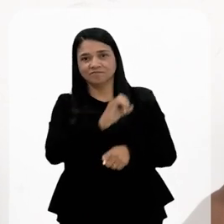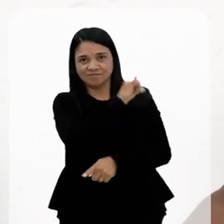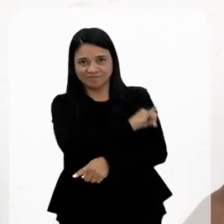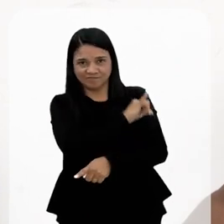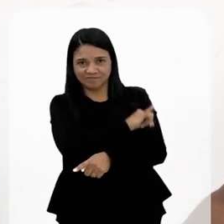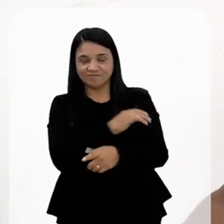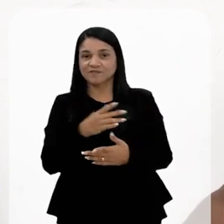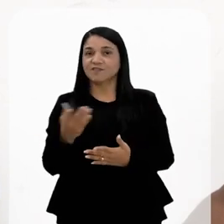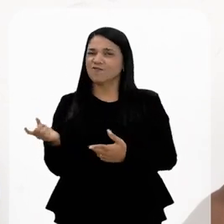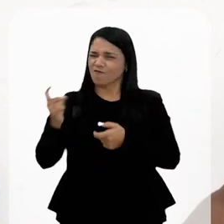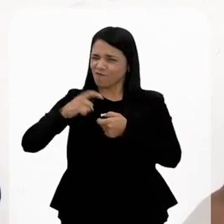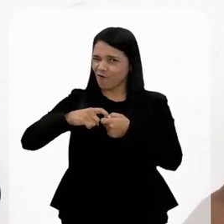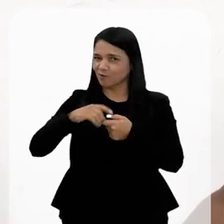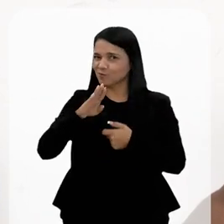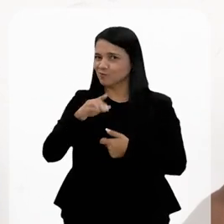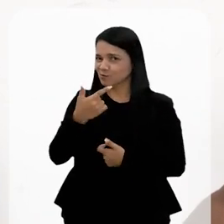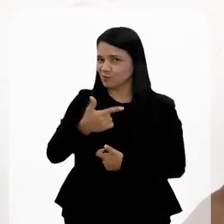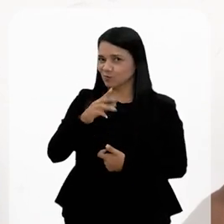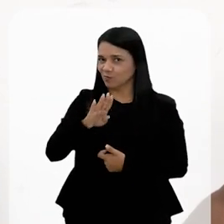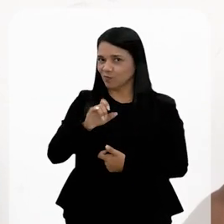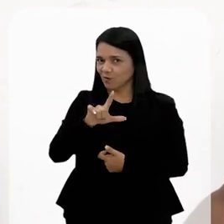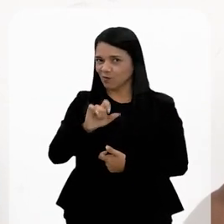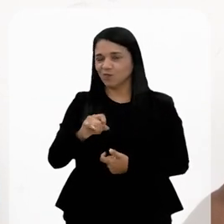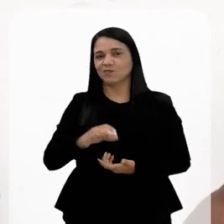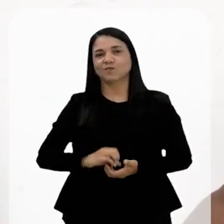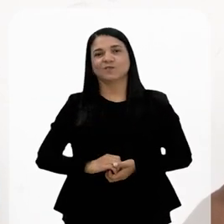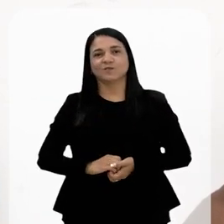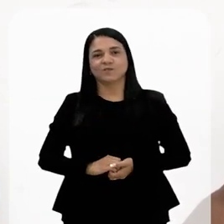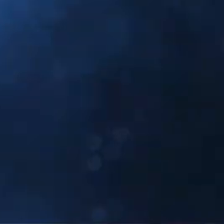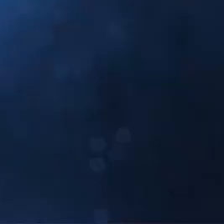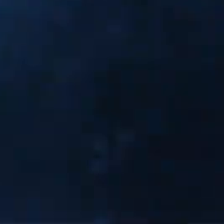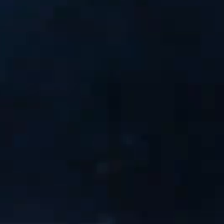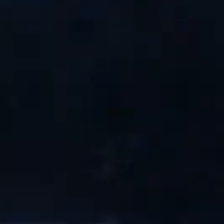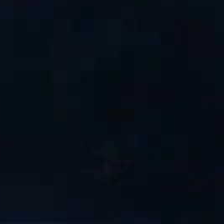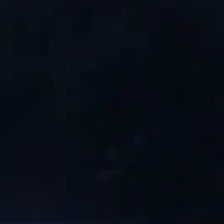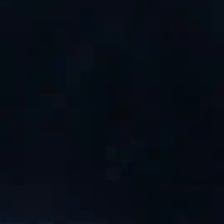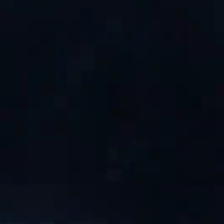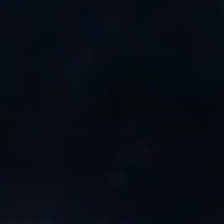fluminense. Voltamos já já com o segundo bloco, trazendo mais um convidado.